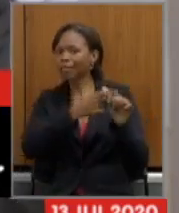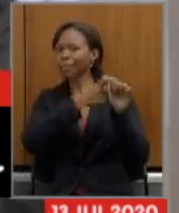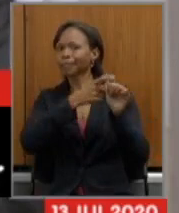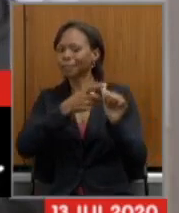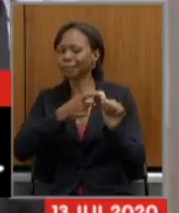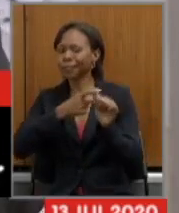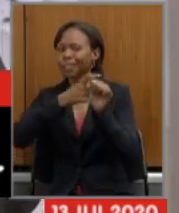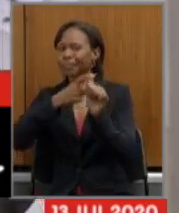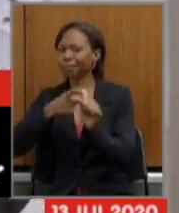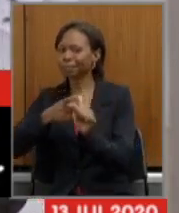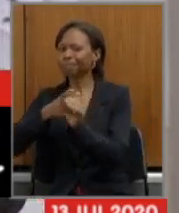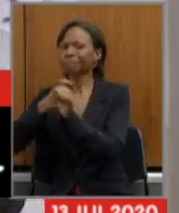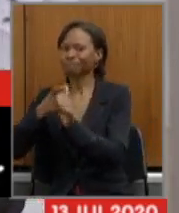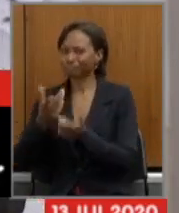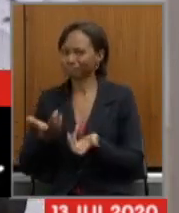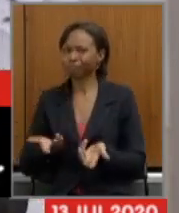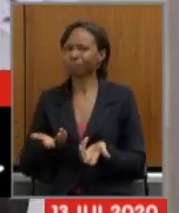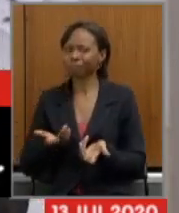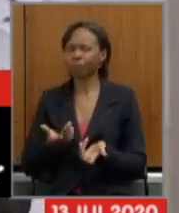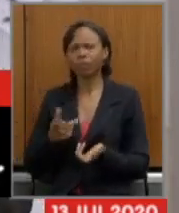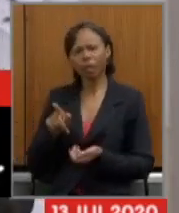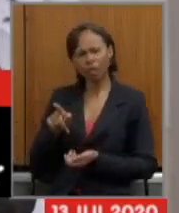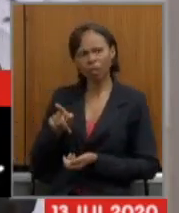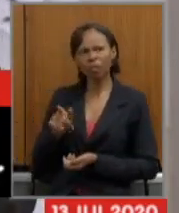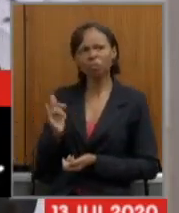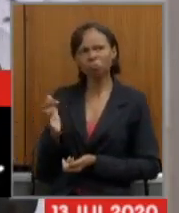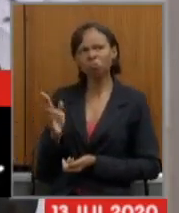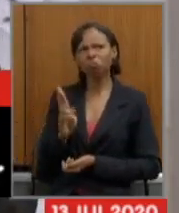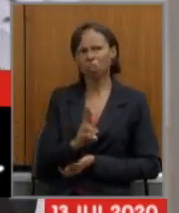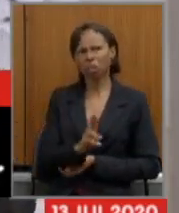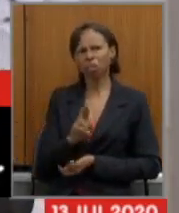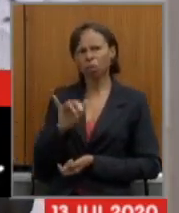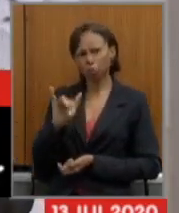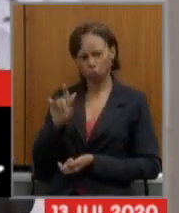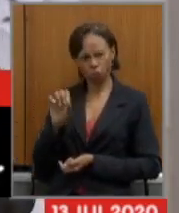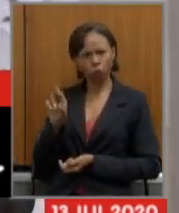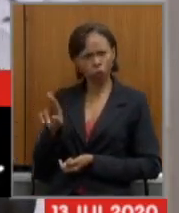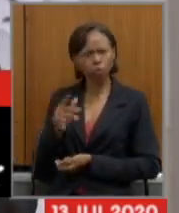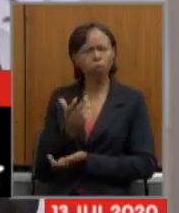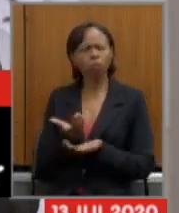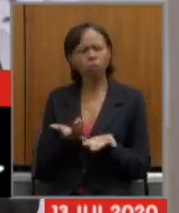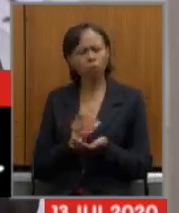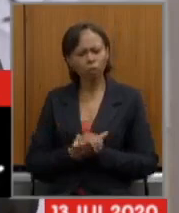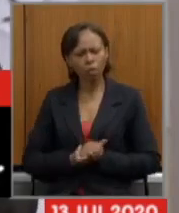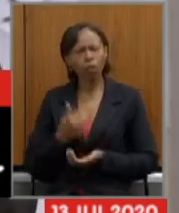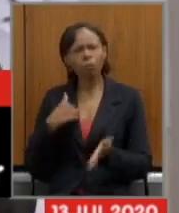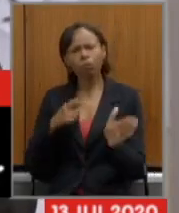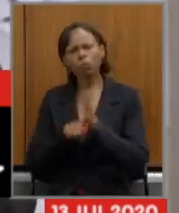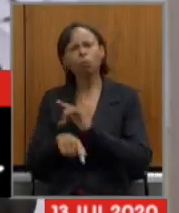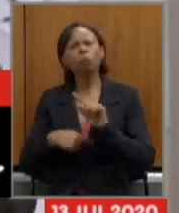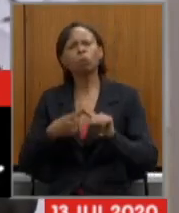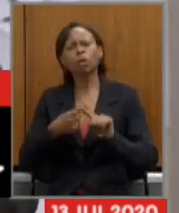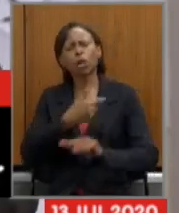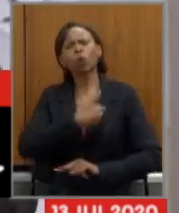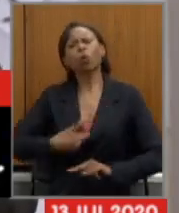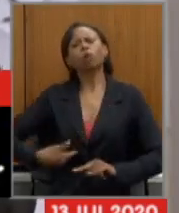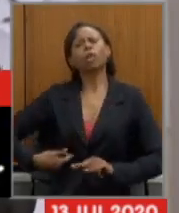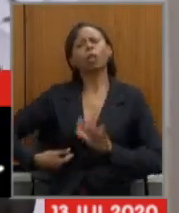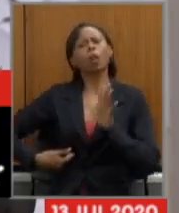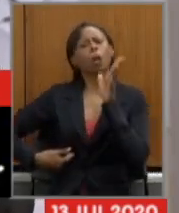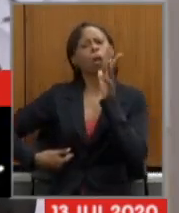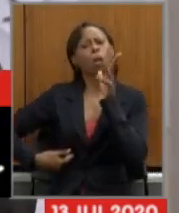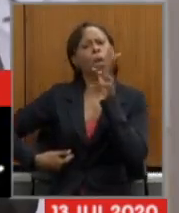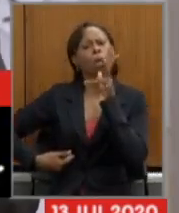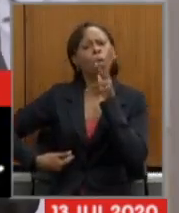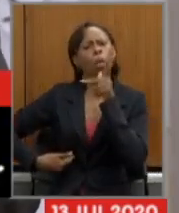considerando essa afirmativa do secretário Igor Eto eu gostaria de saber então por que o governo demorou tanto para enviar a proposta à